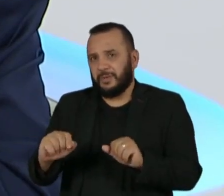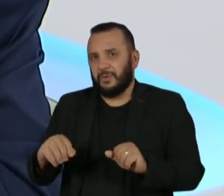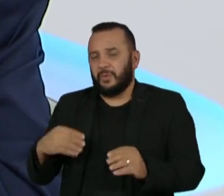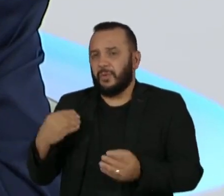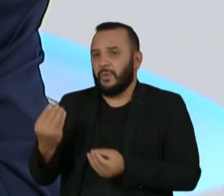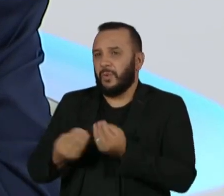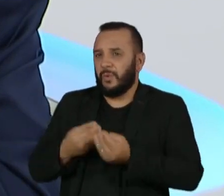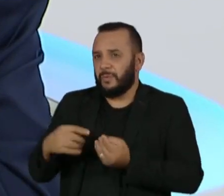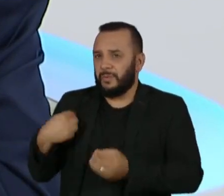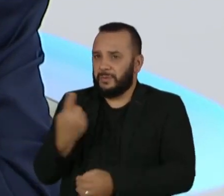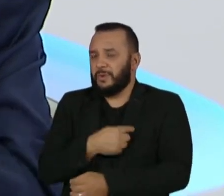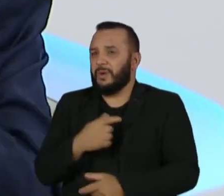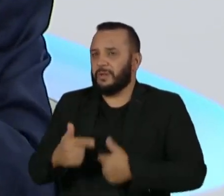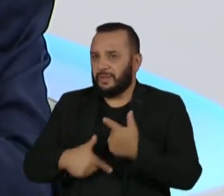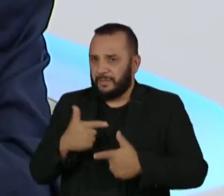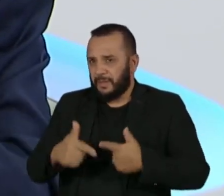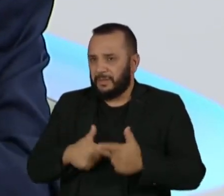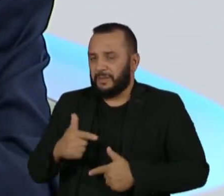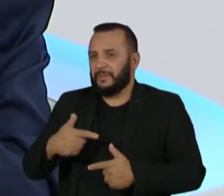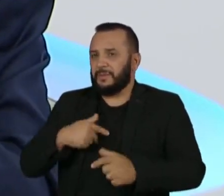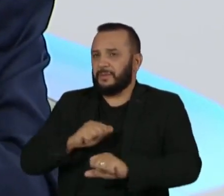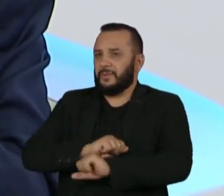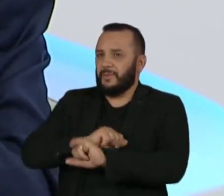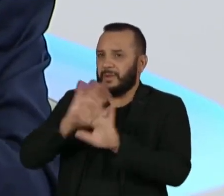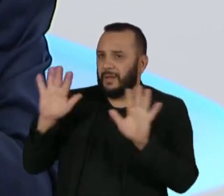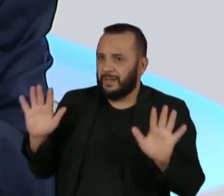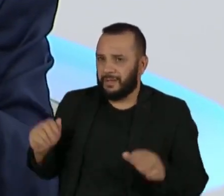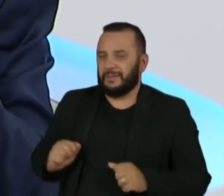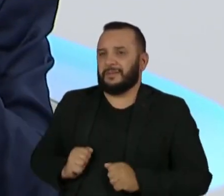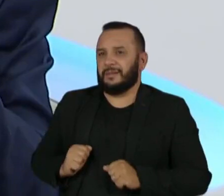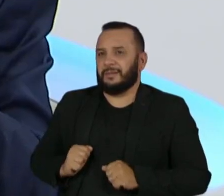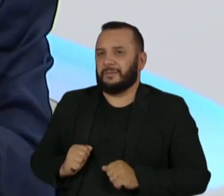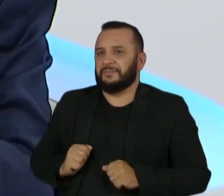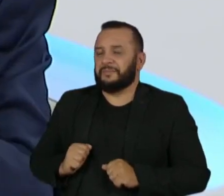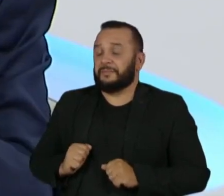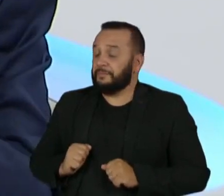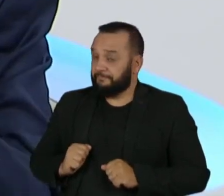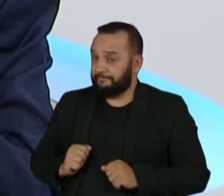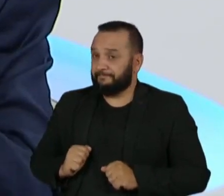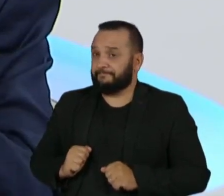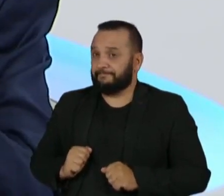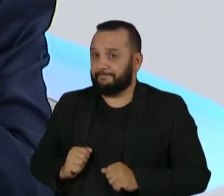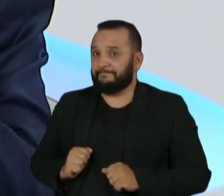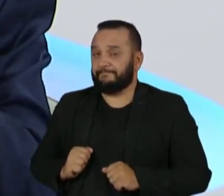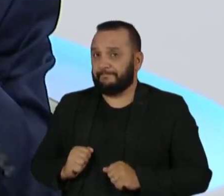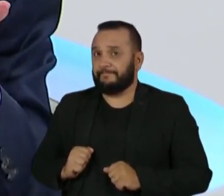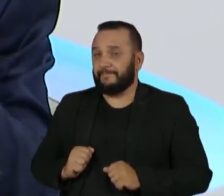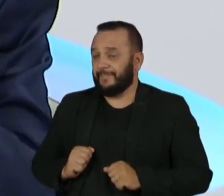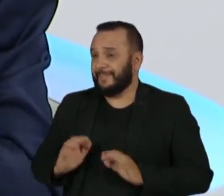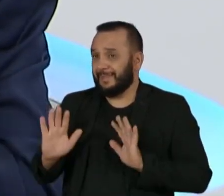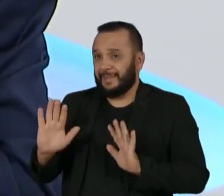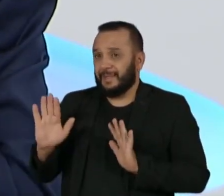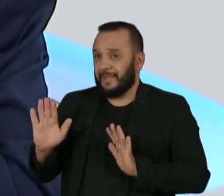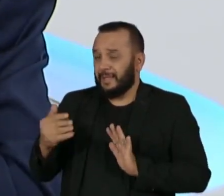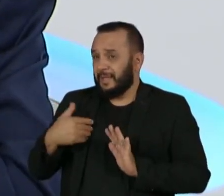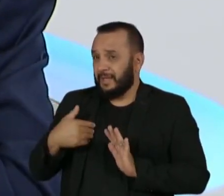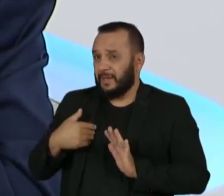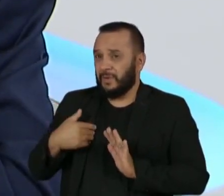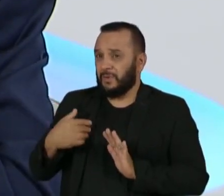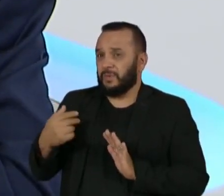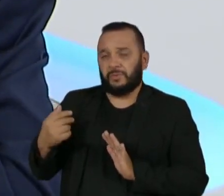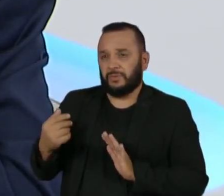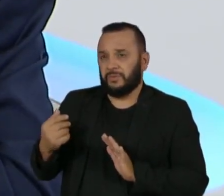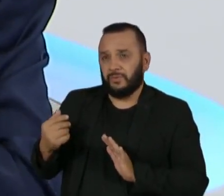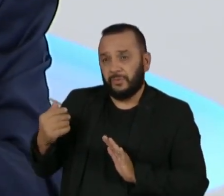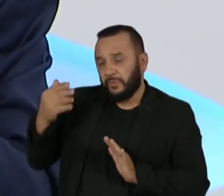trabalhamos, com transparência, né? Eu refuto qualquer possibilidade